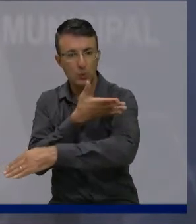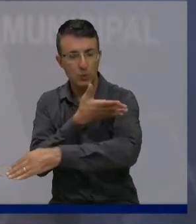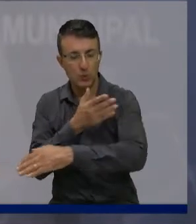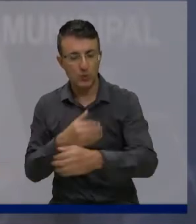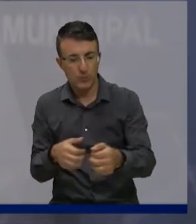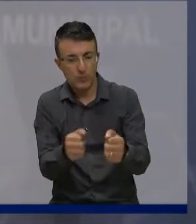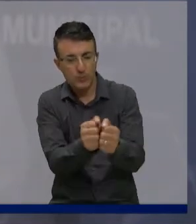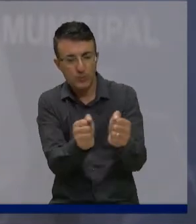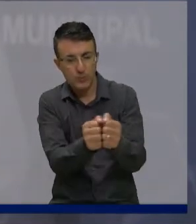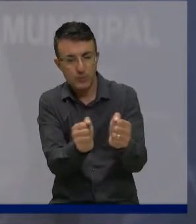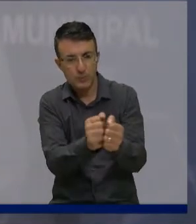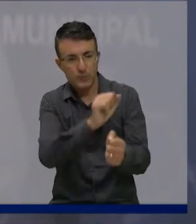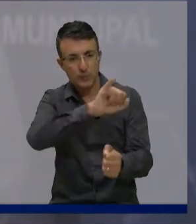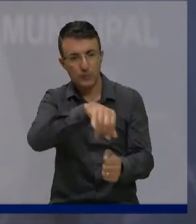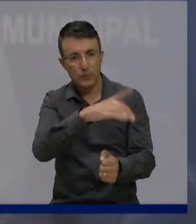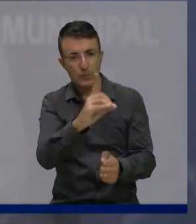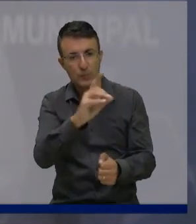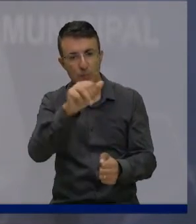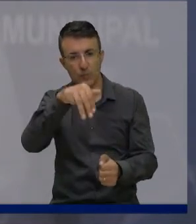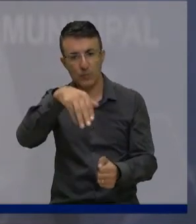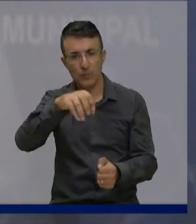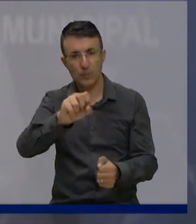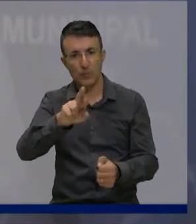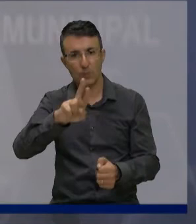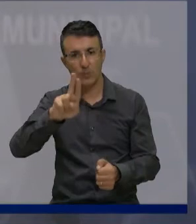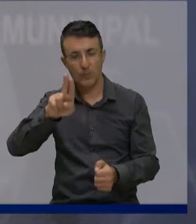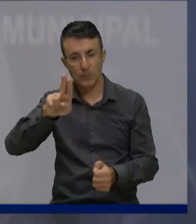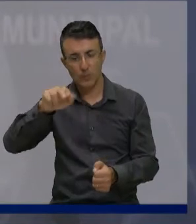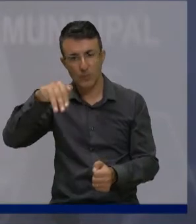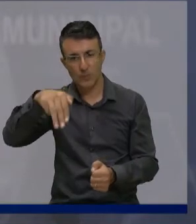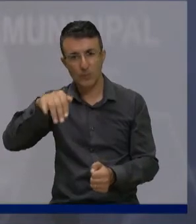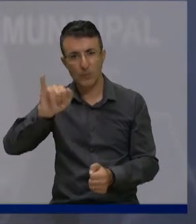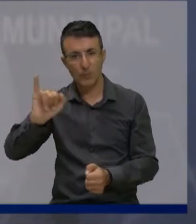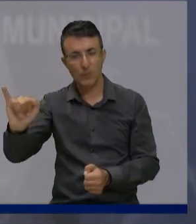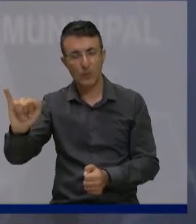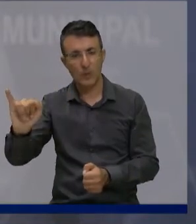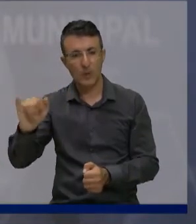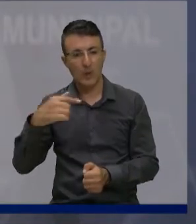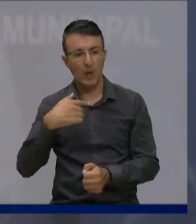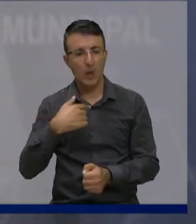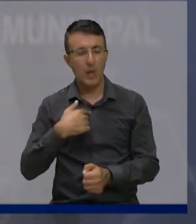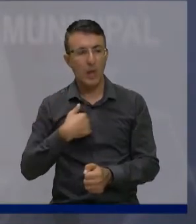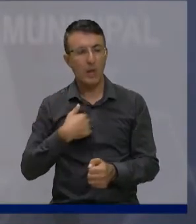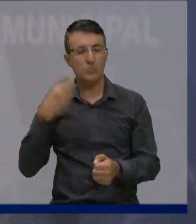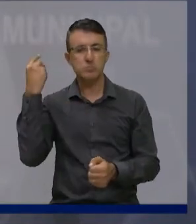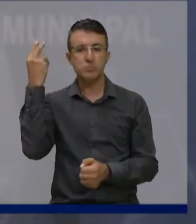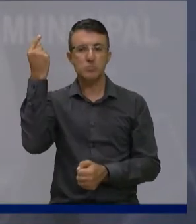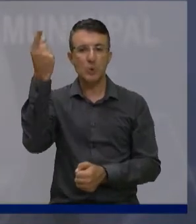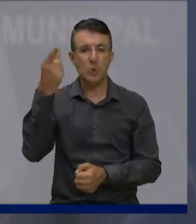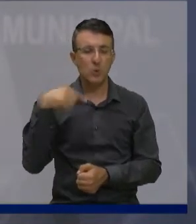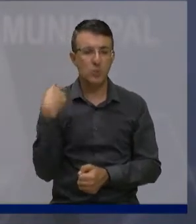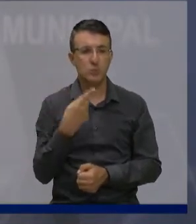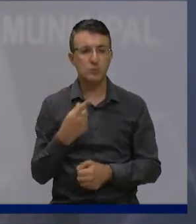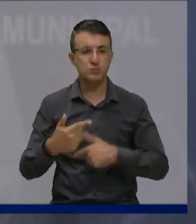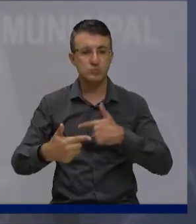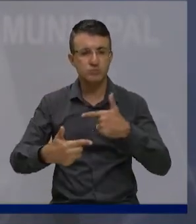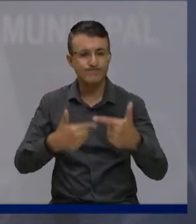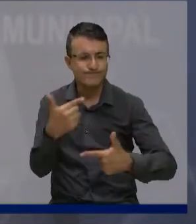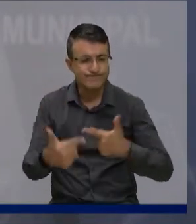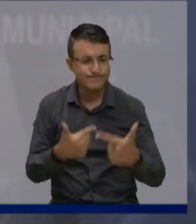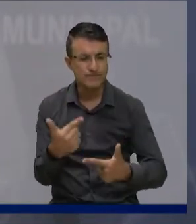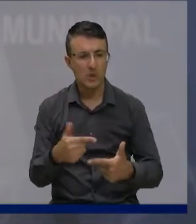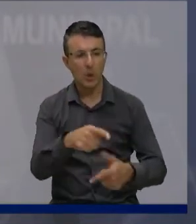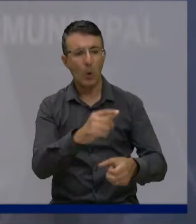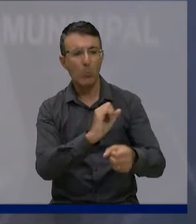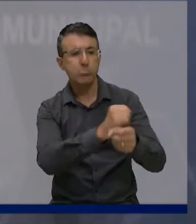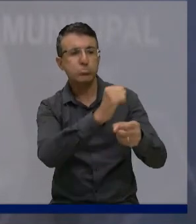Então, desde lá, gente vem trabalhando por esta obra. 2008 foi o último ano, vereador Zé